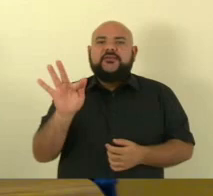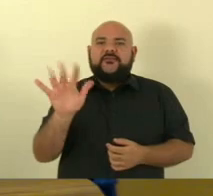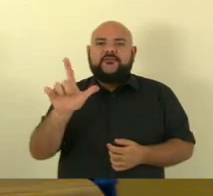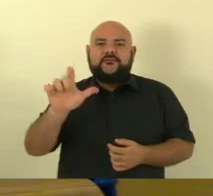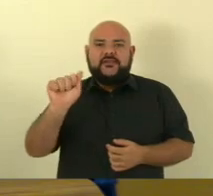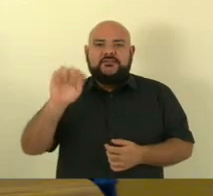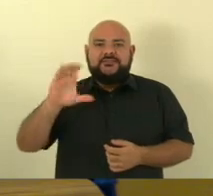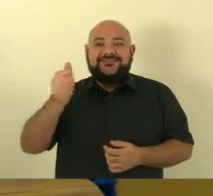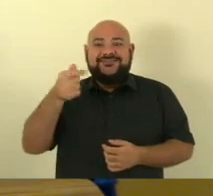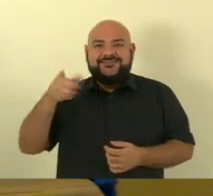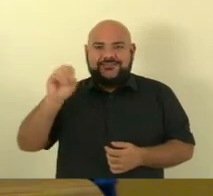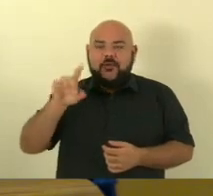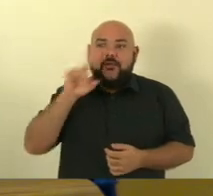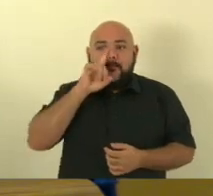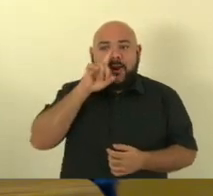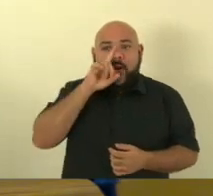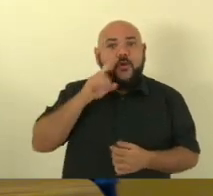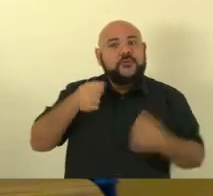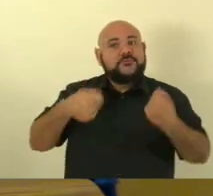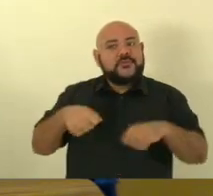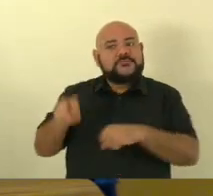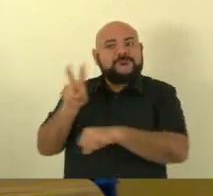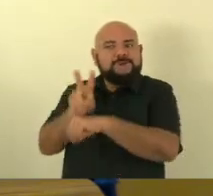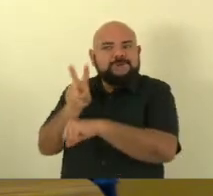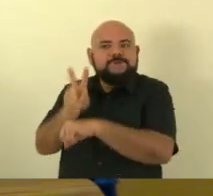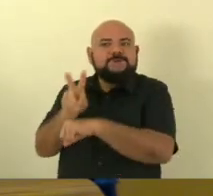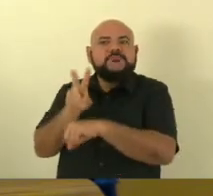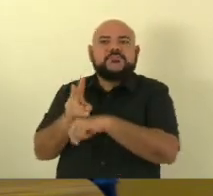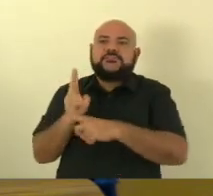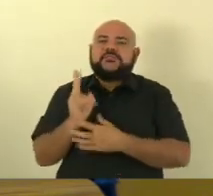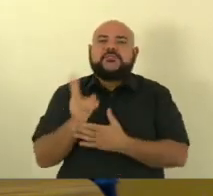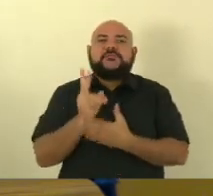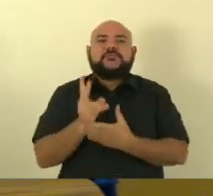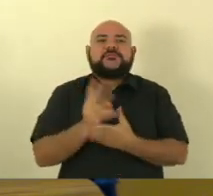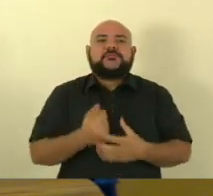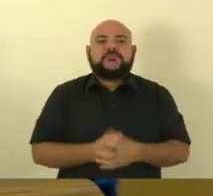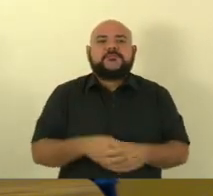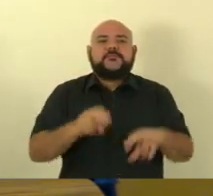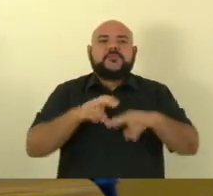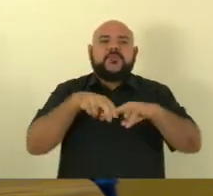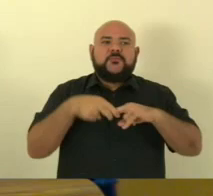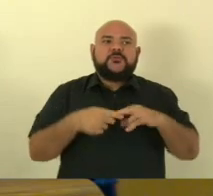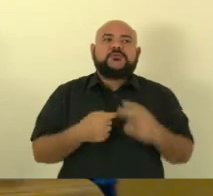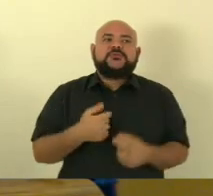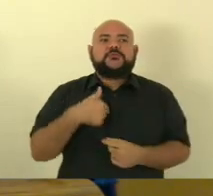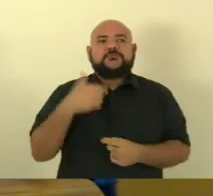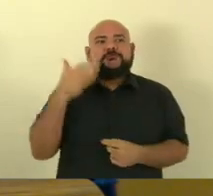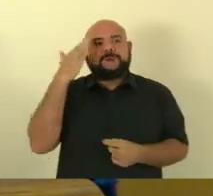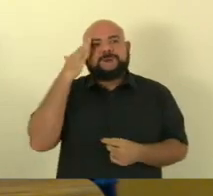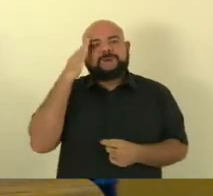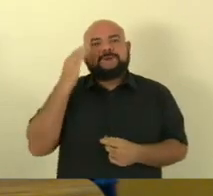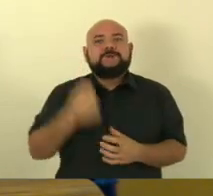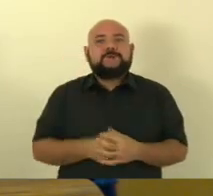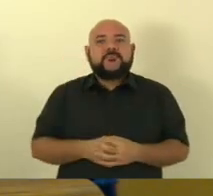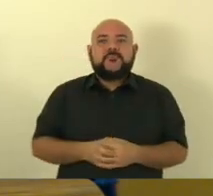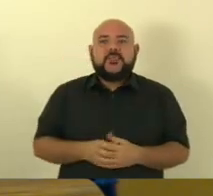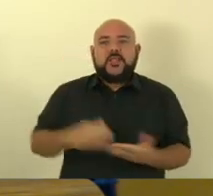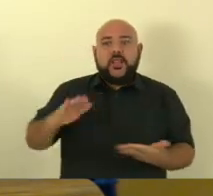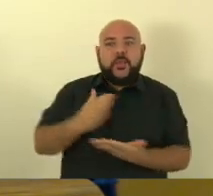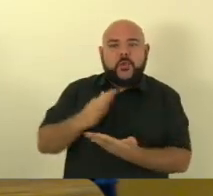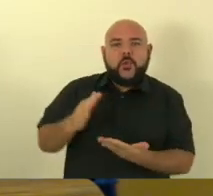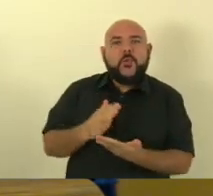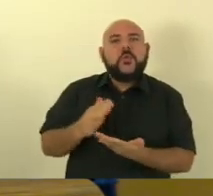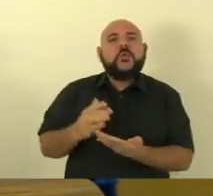de perto e é isso que no meu entender a autonomia do Banco Central e alguns setores do